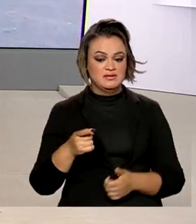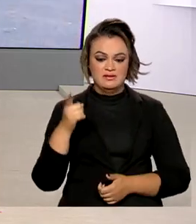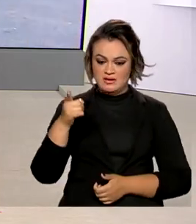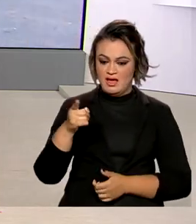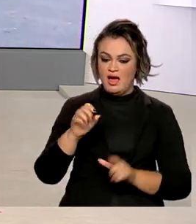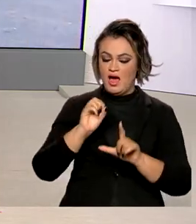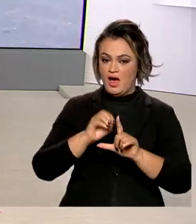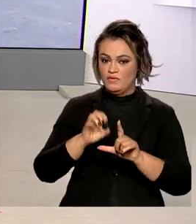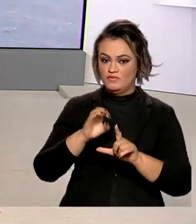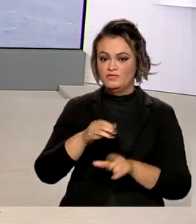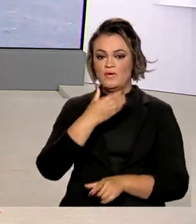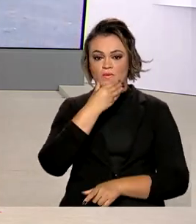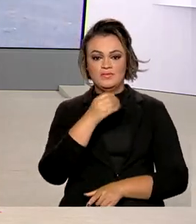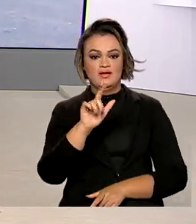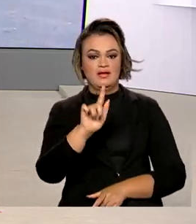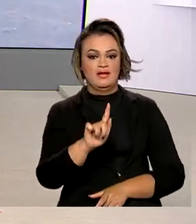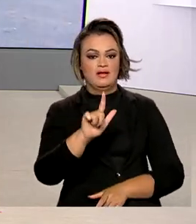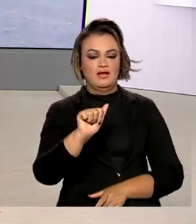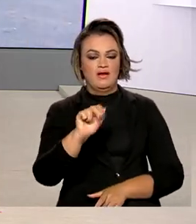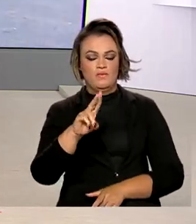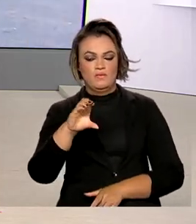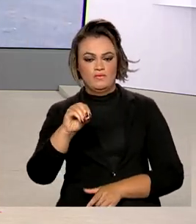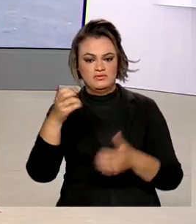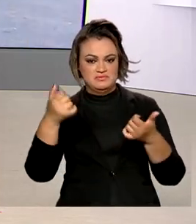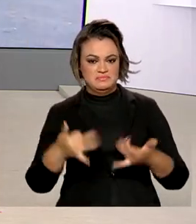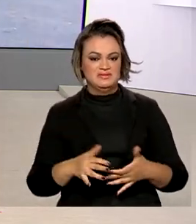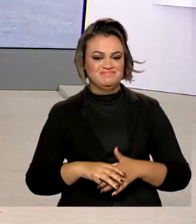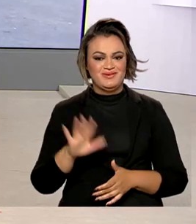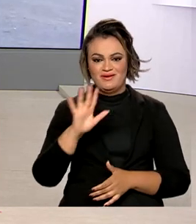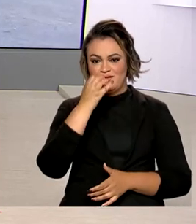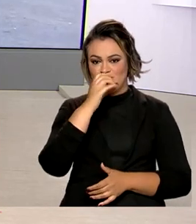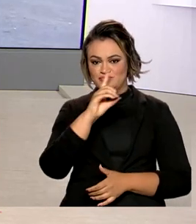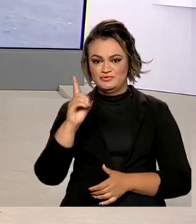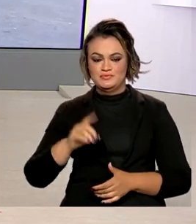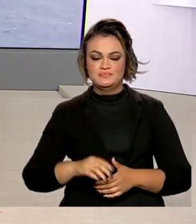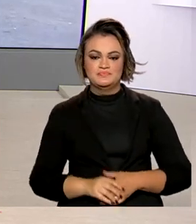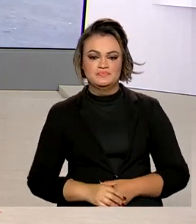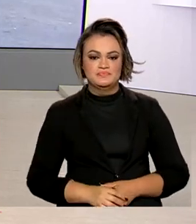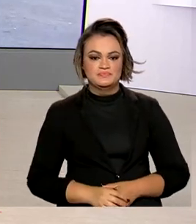ao vivo com o repórter Glauco de Queiroz. Bom dia, Glauco.